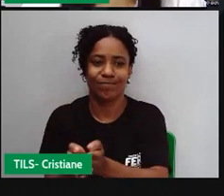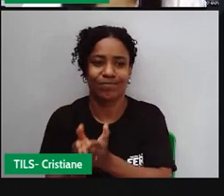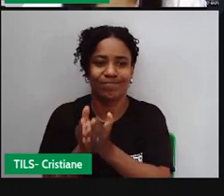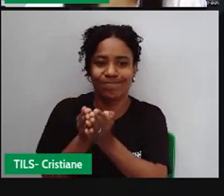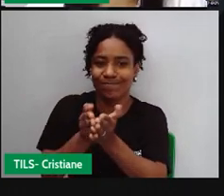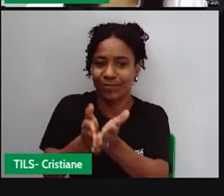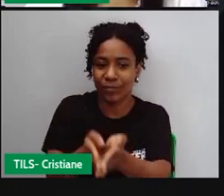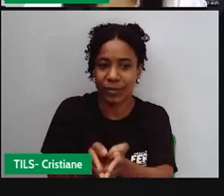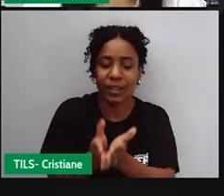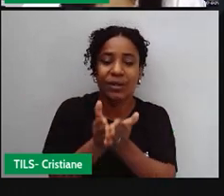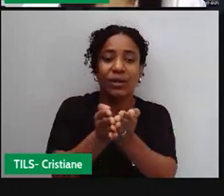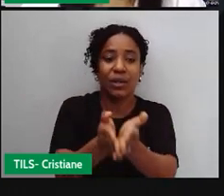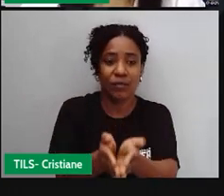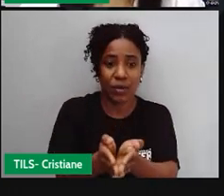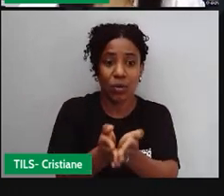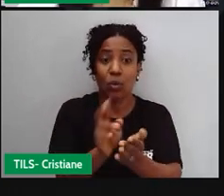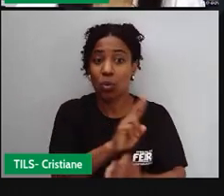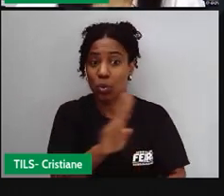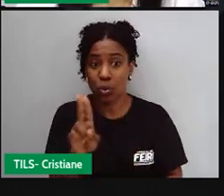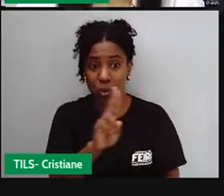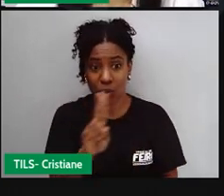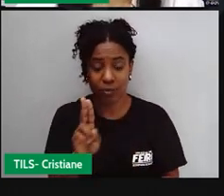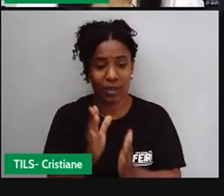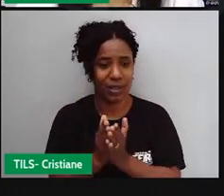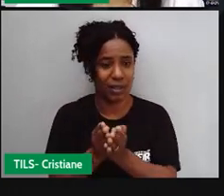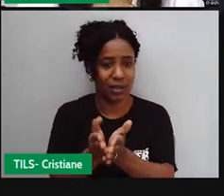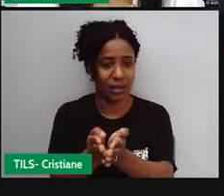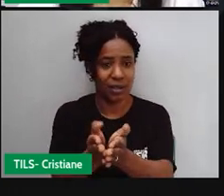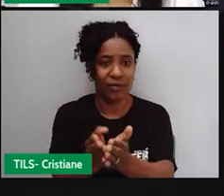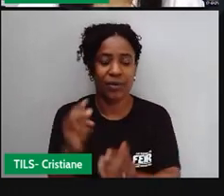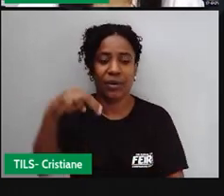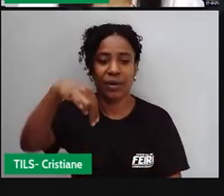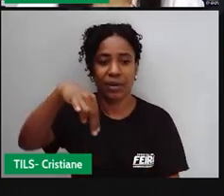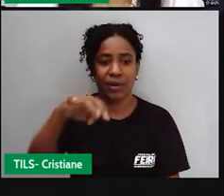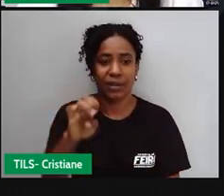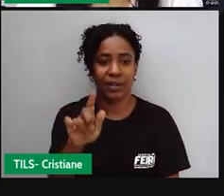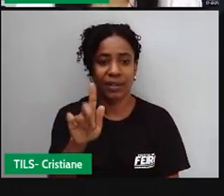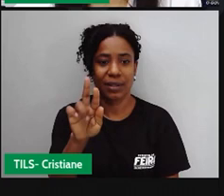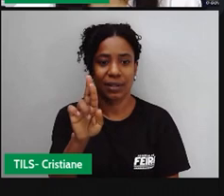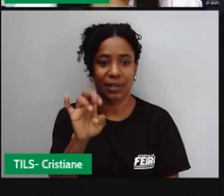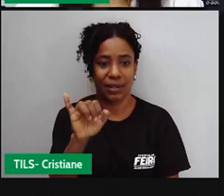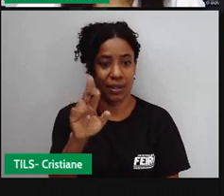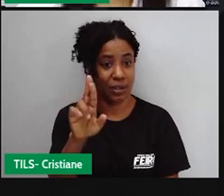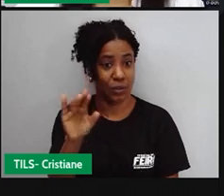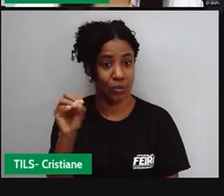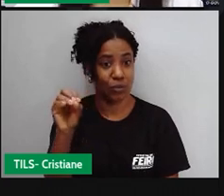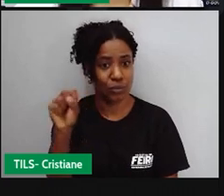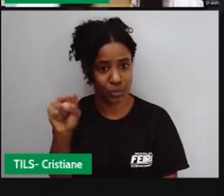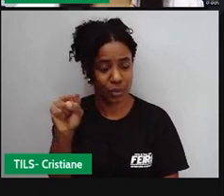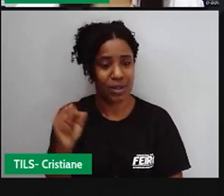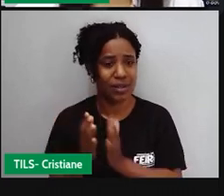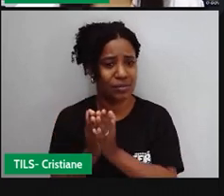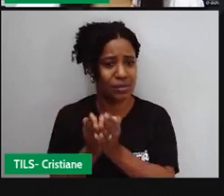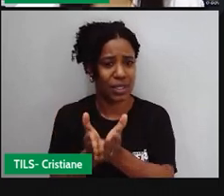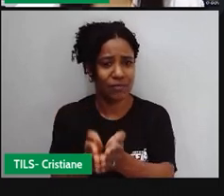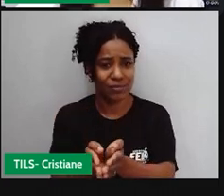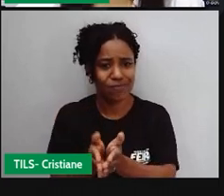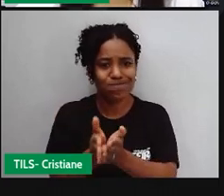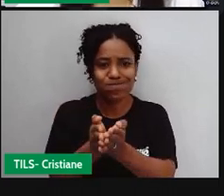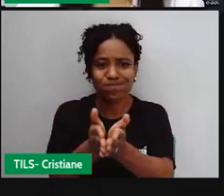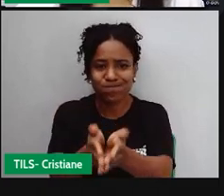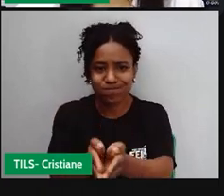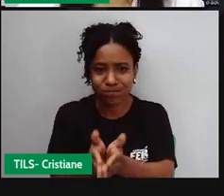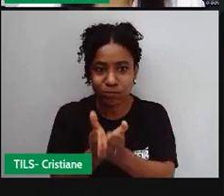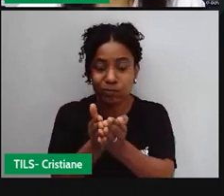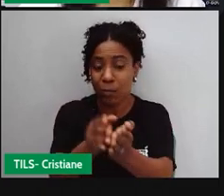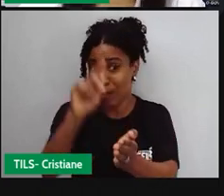chamados navios negreiros, né? Em condições nada humanas. É interessante a gente pensar,